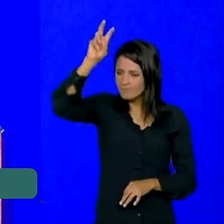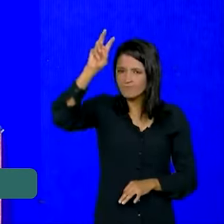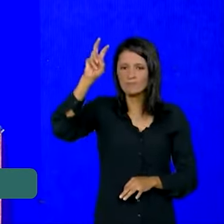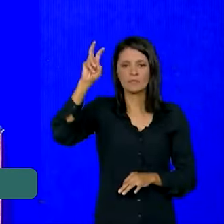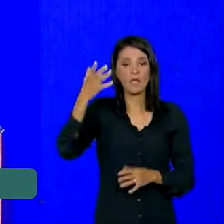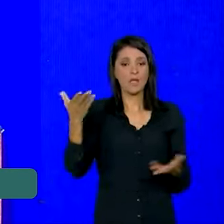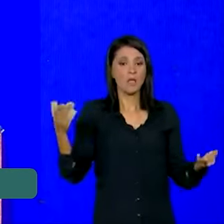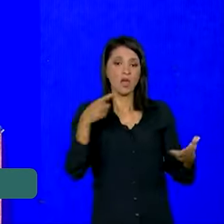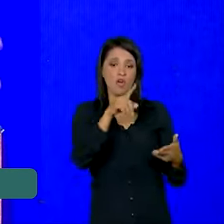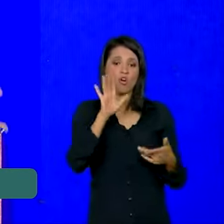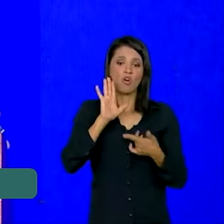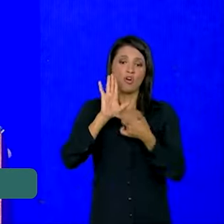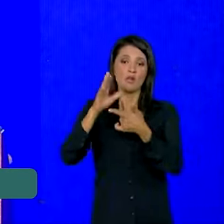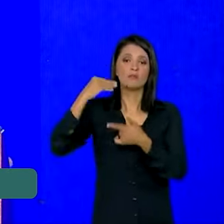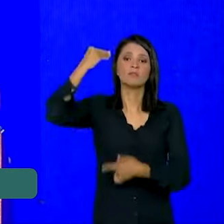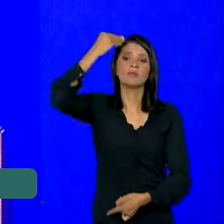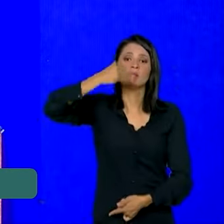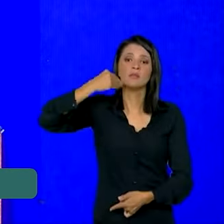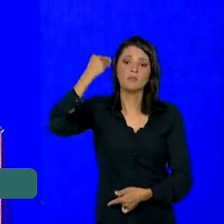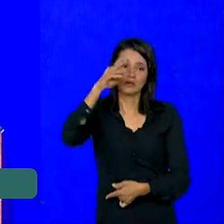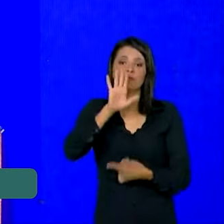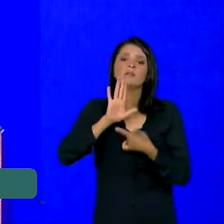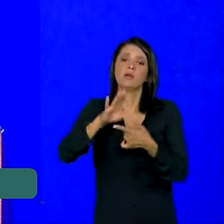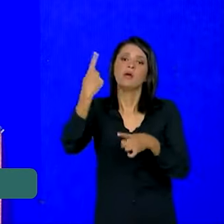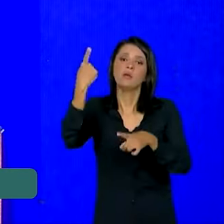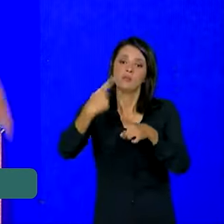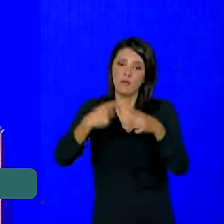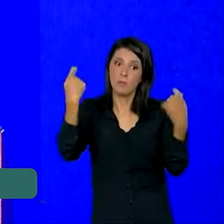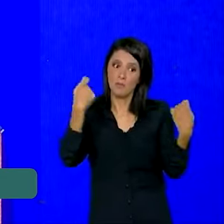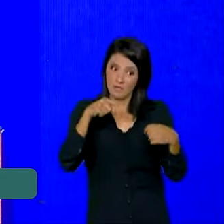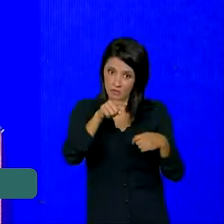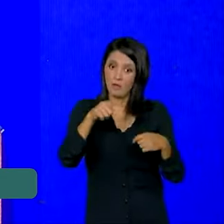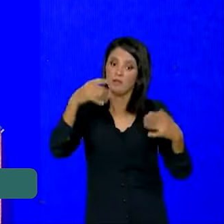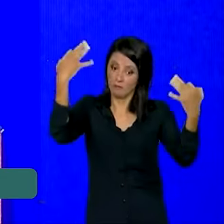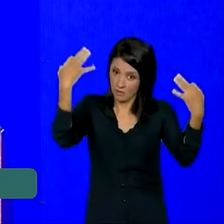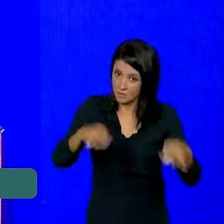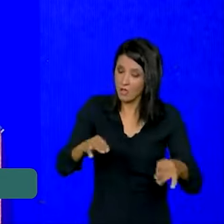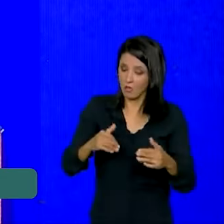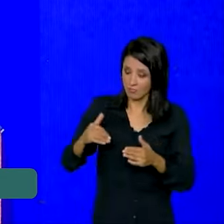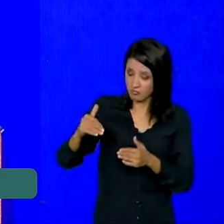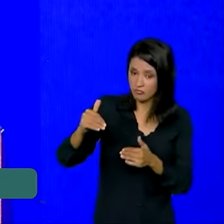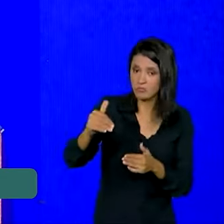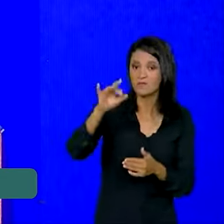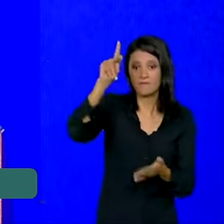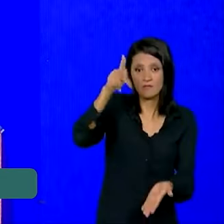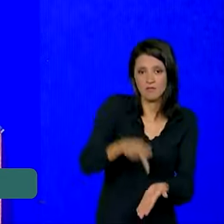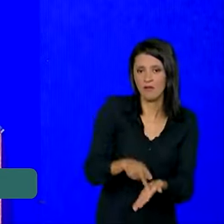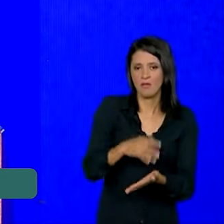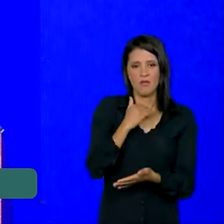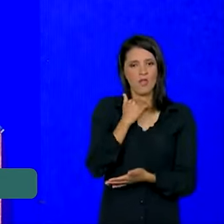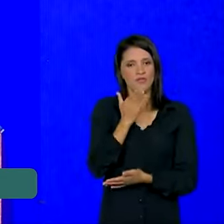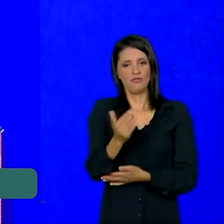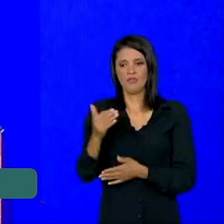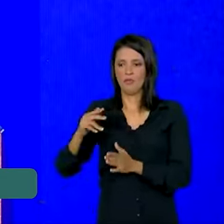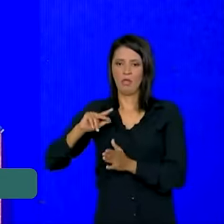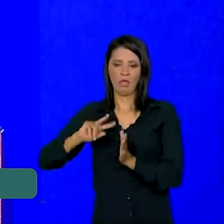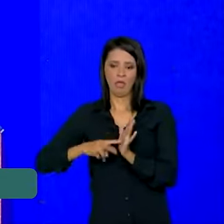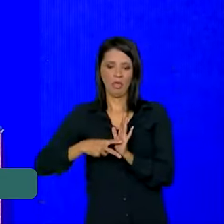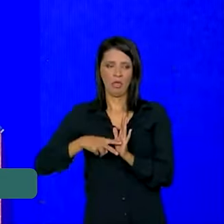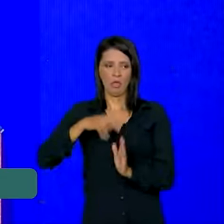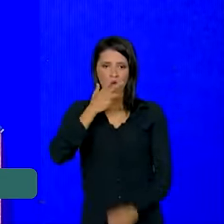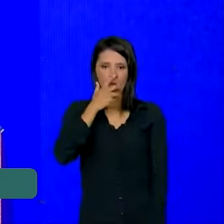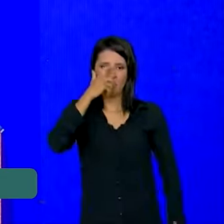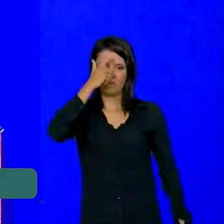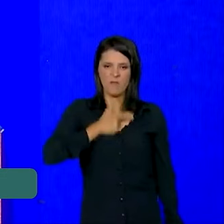agora vocês vão dar um banho de experiência porque vão ter que fazer isso dar certo de verdade. E não adianta os sindicatos ficarem de cara ruim